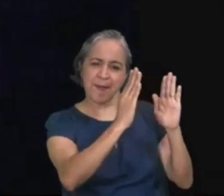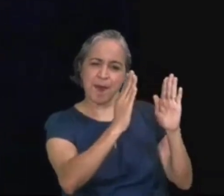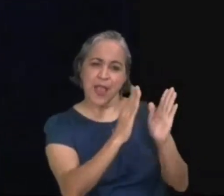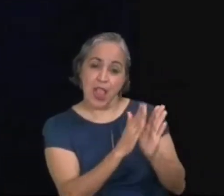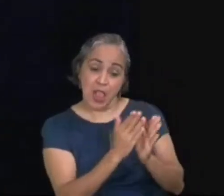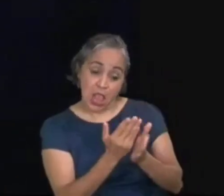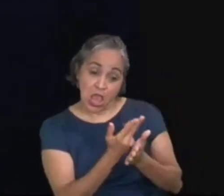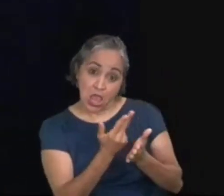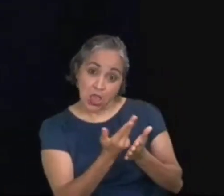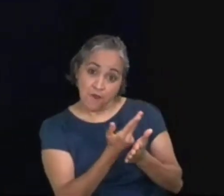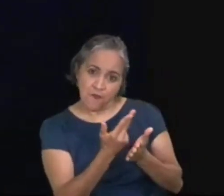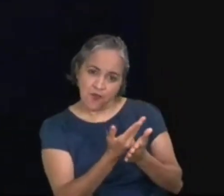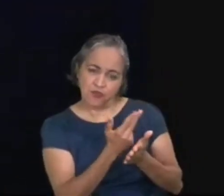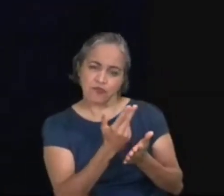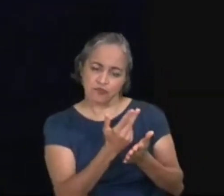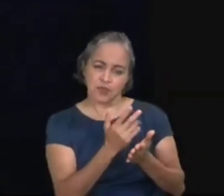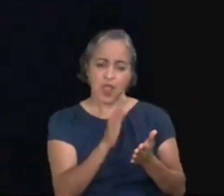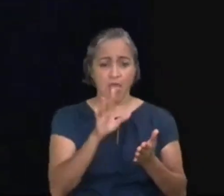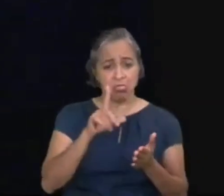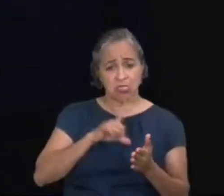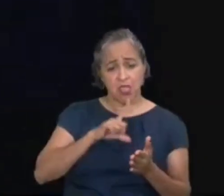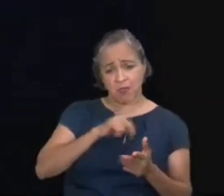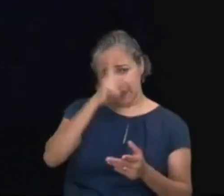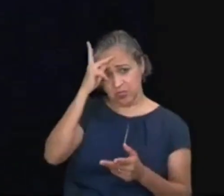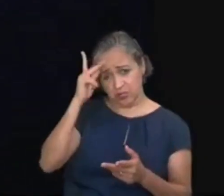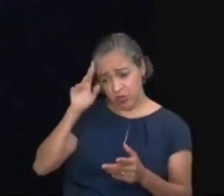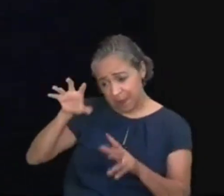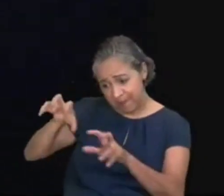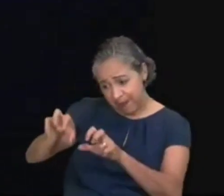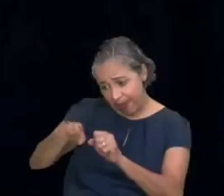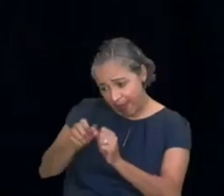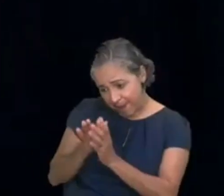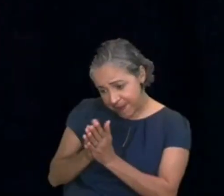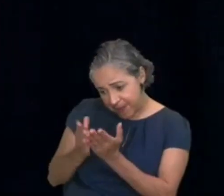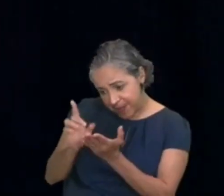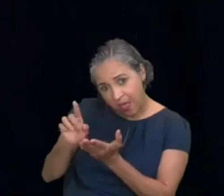tem gente, pega essa Bíblia, e, e, conhece a Bíblia,